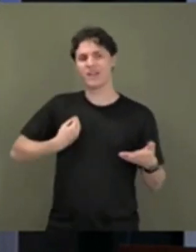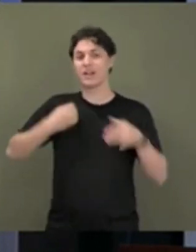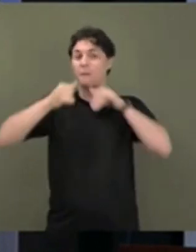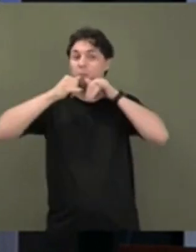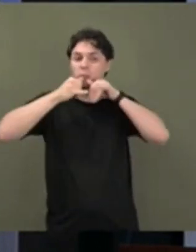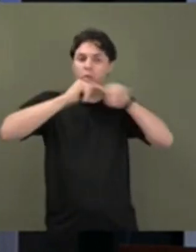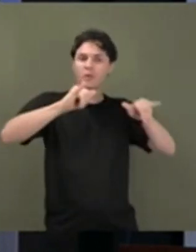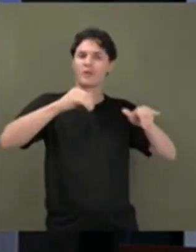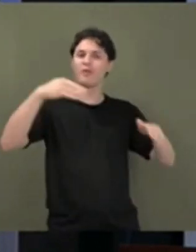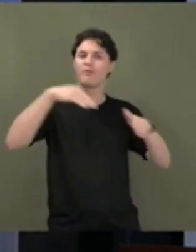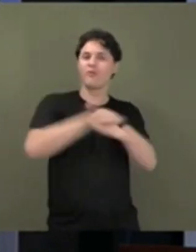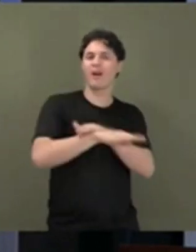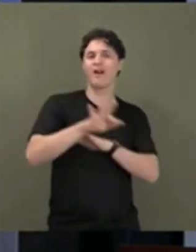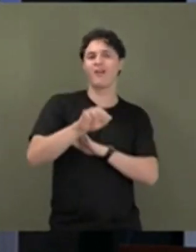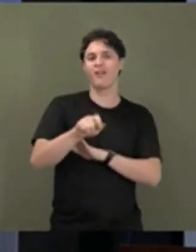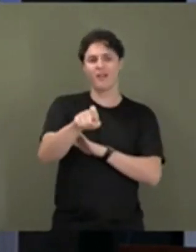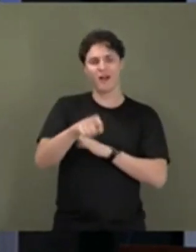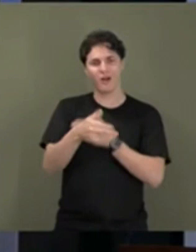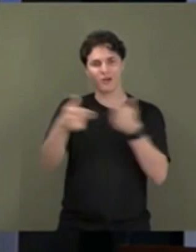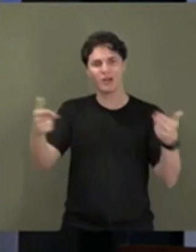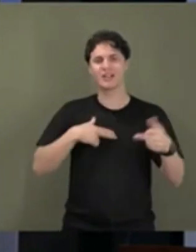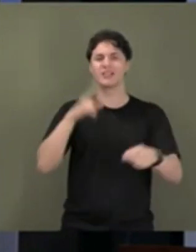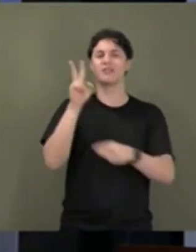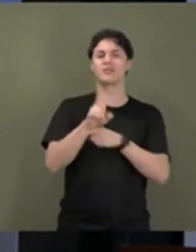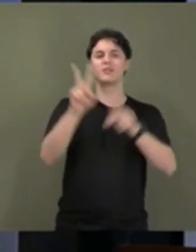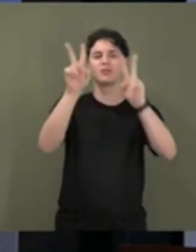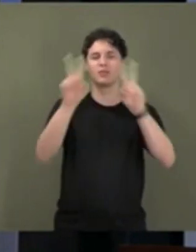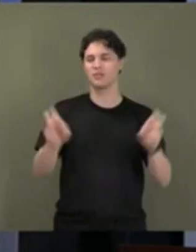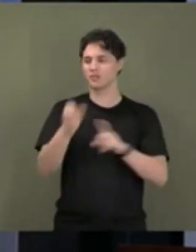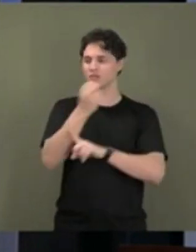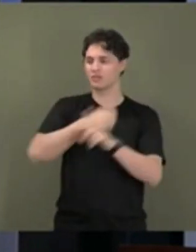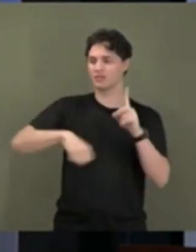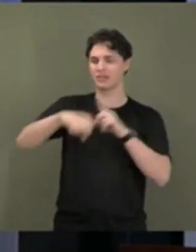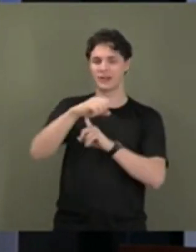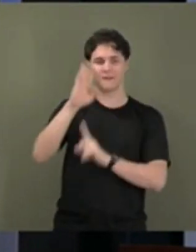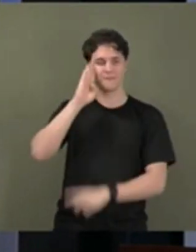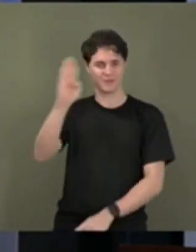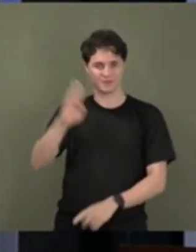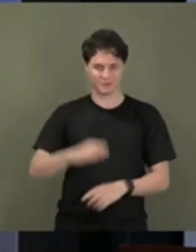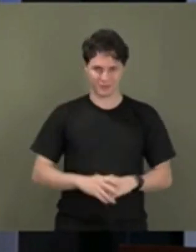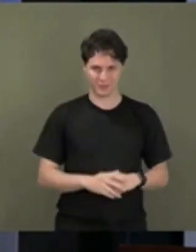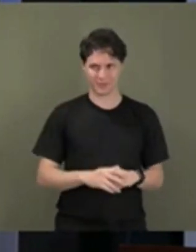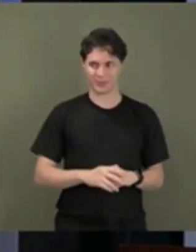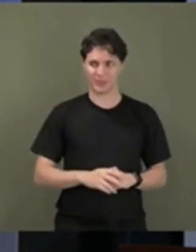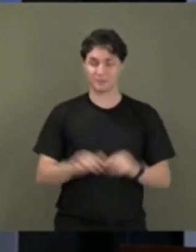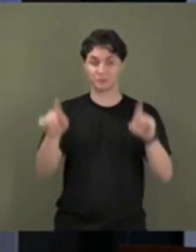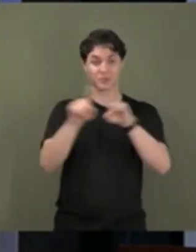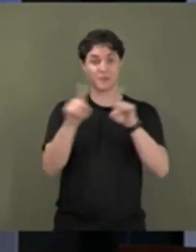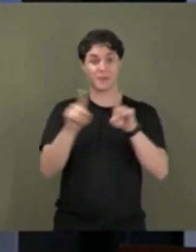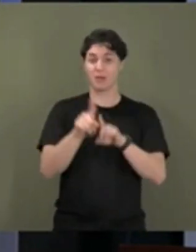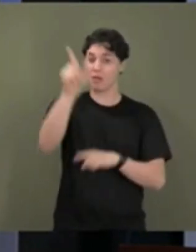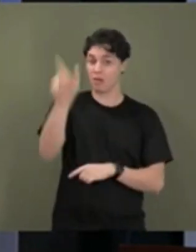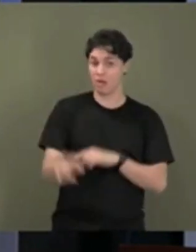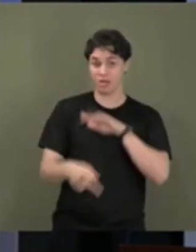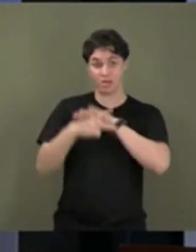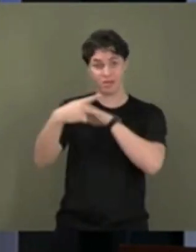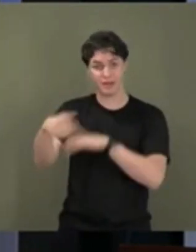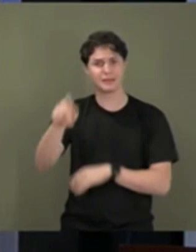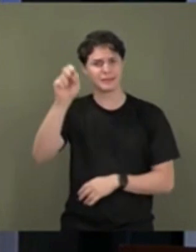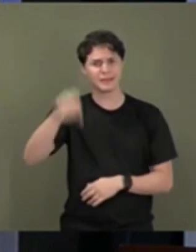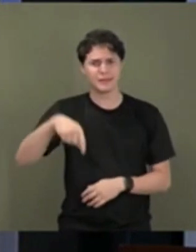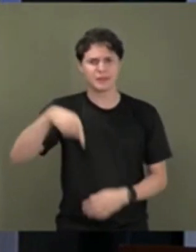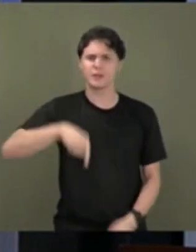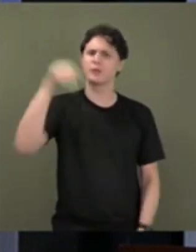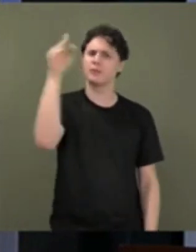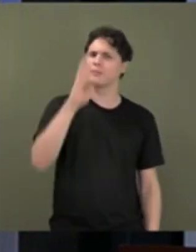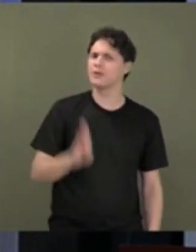jornalismo deve fazer, defender a sociedade acima de tudo. E foi só no Brasil